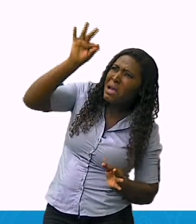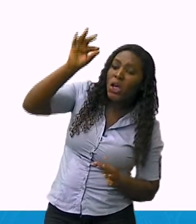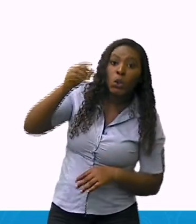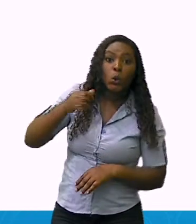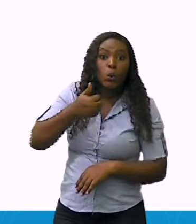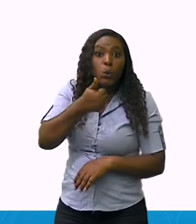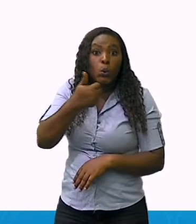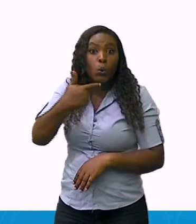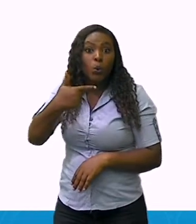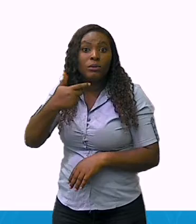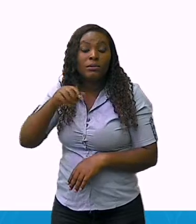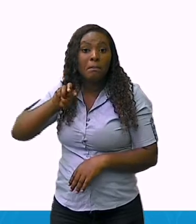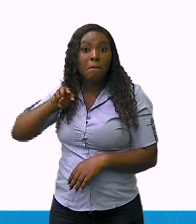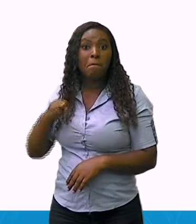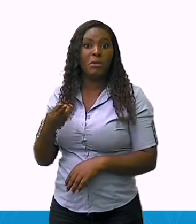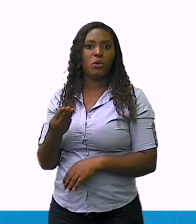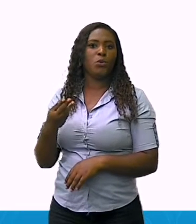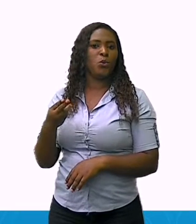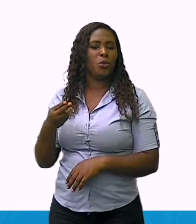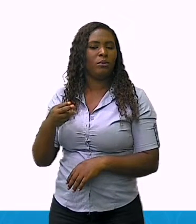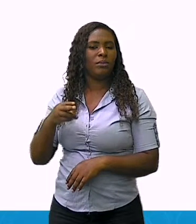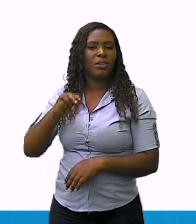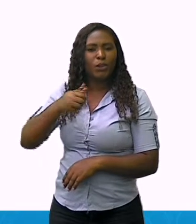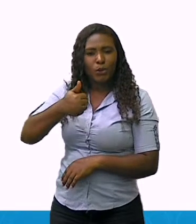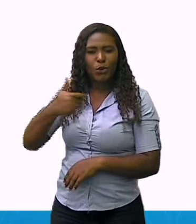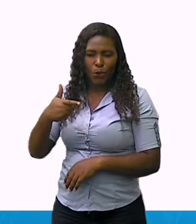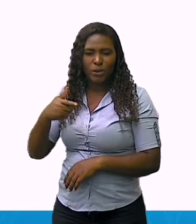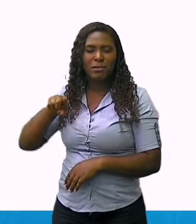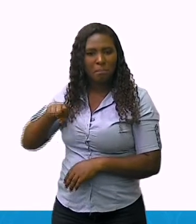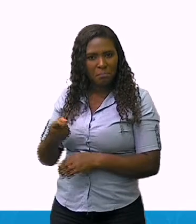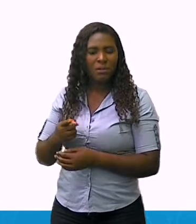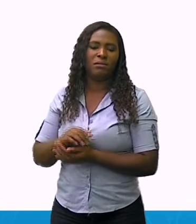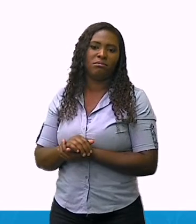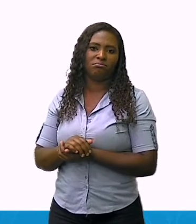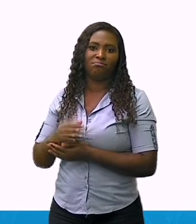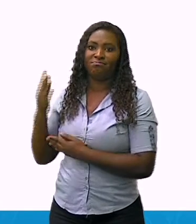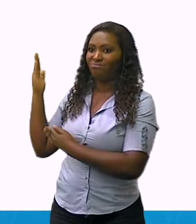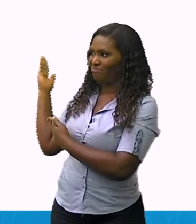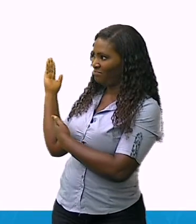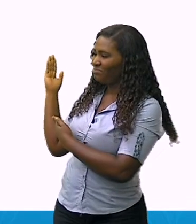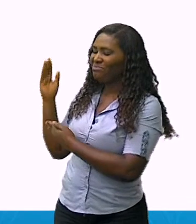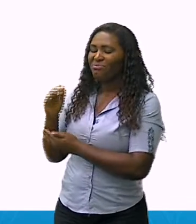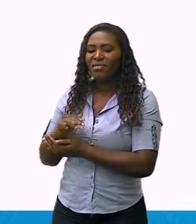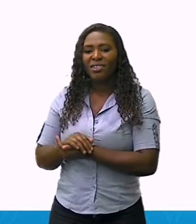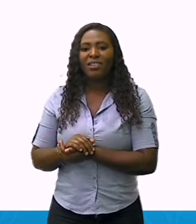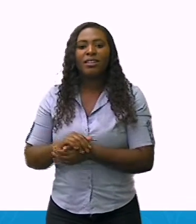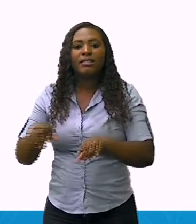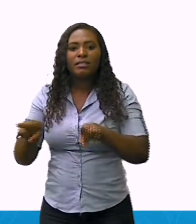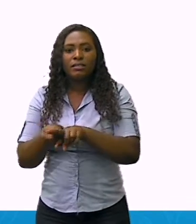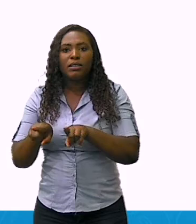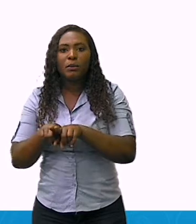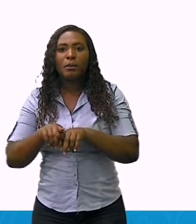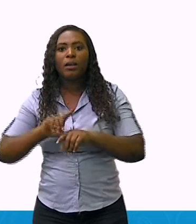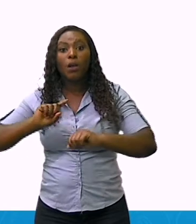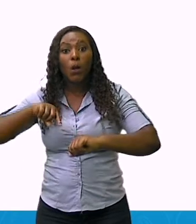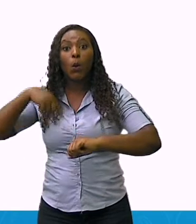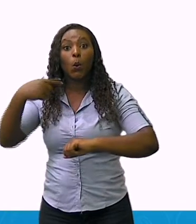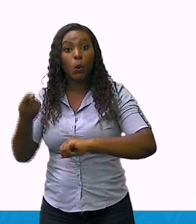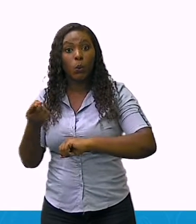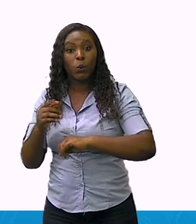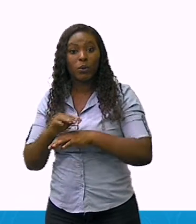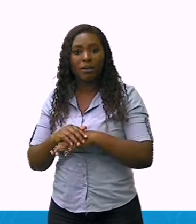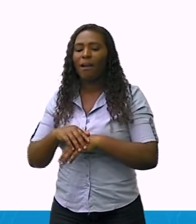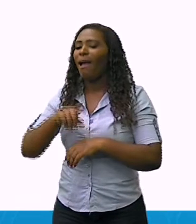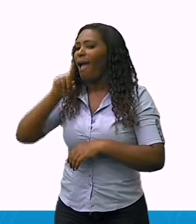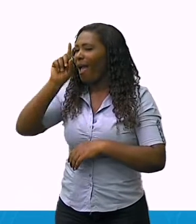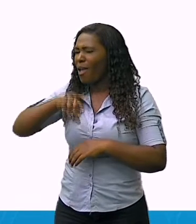exemplo, o rapel e a escalada. A próxima paisagem natural é uma das marcas